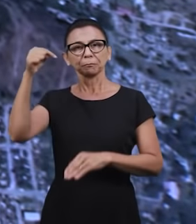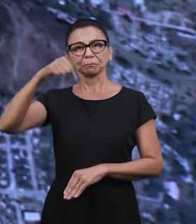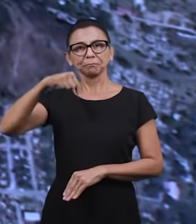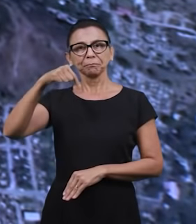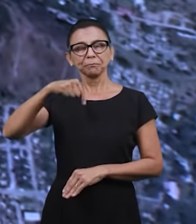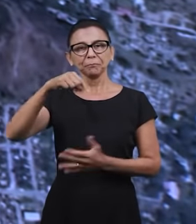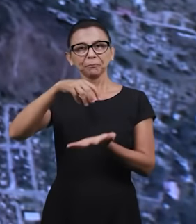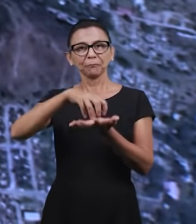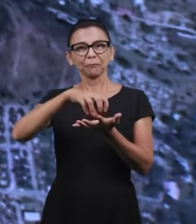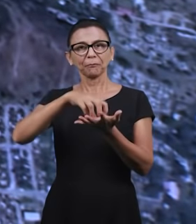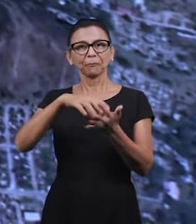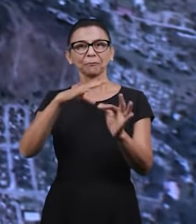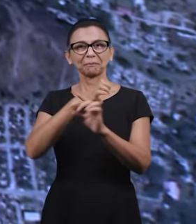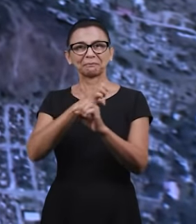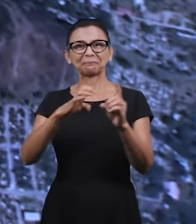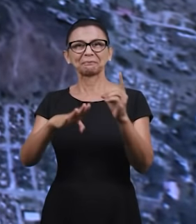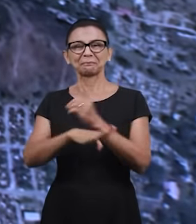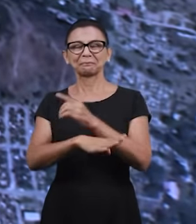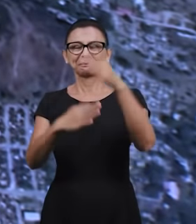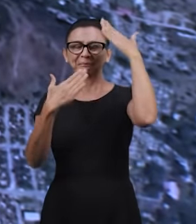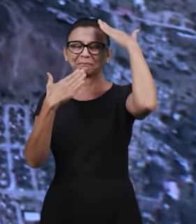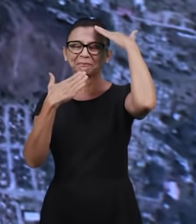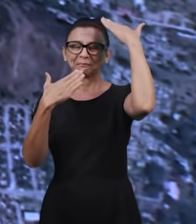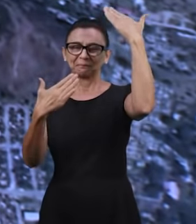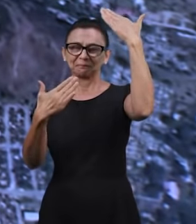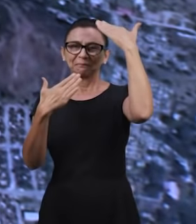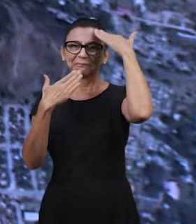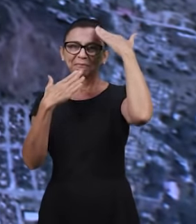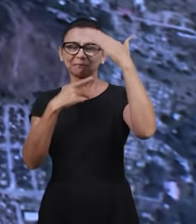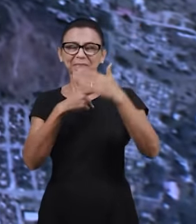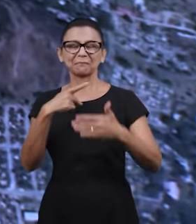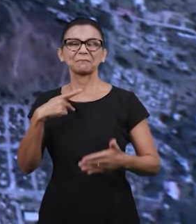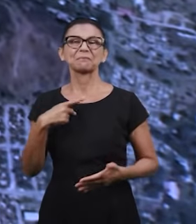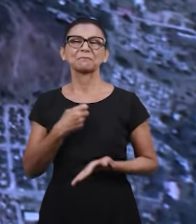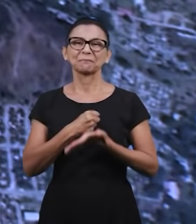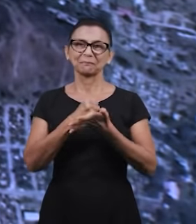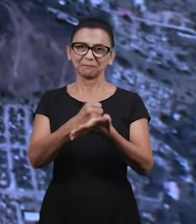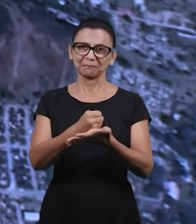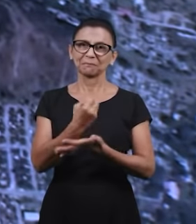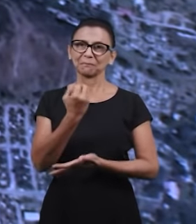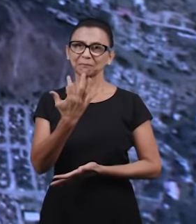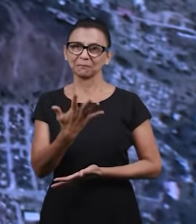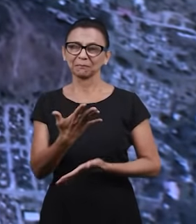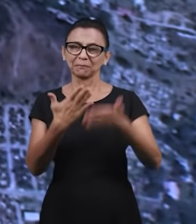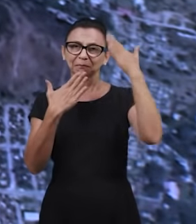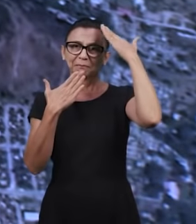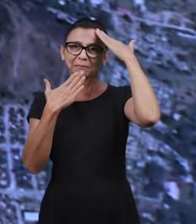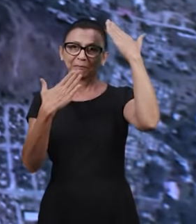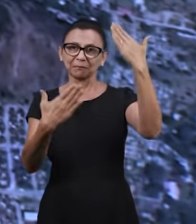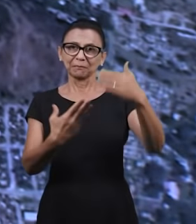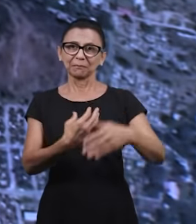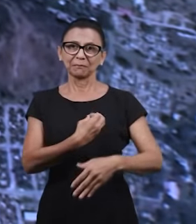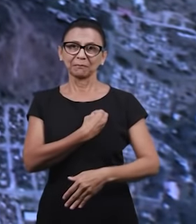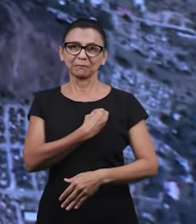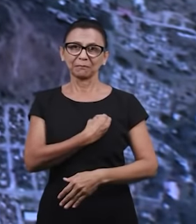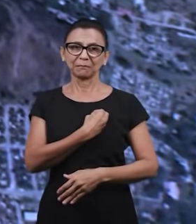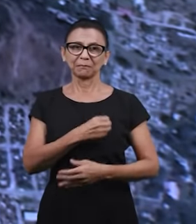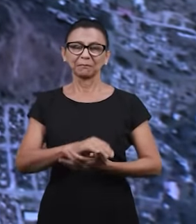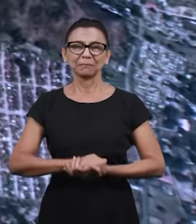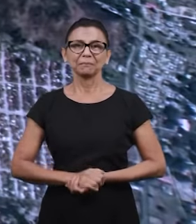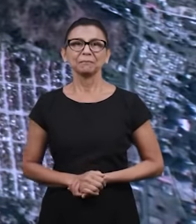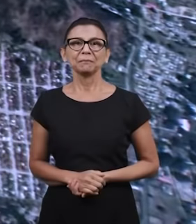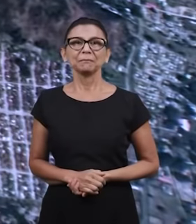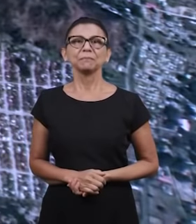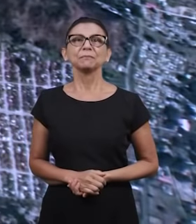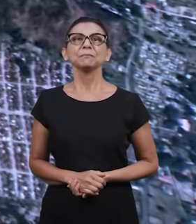a central aqui da Escola Bíblica Dominical. Muito obrigado, o pastor tem colaborado muito nesse sentido. Obrigado pela sua participação.